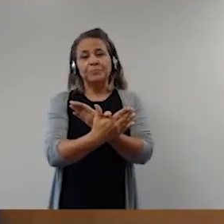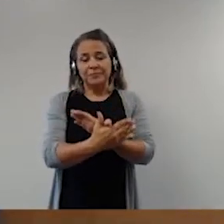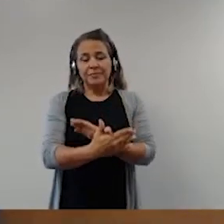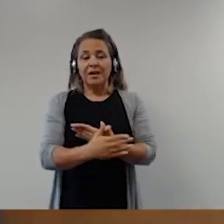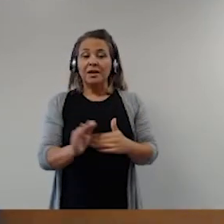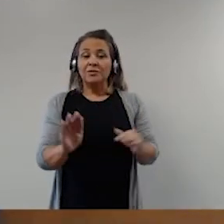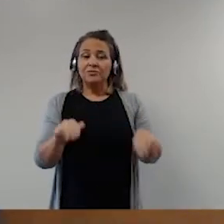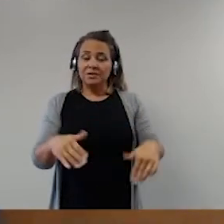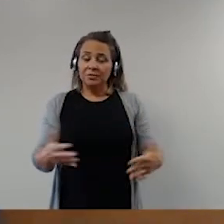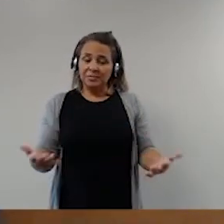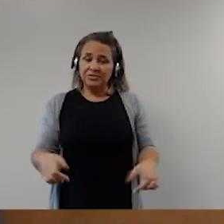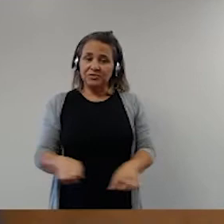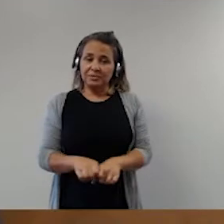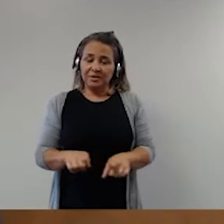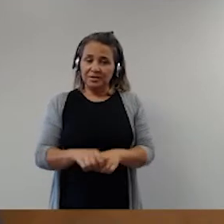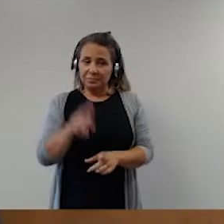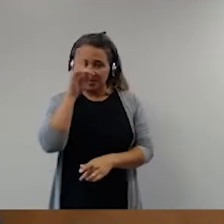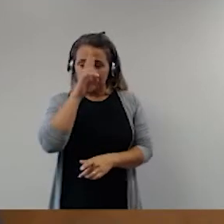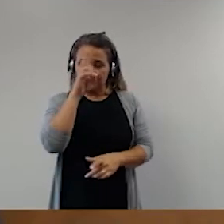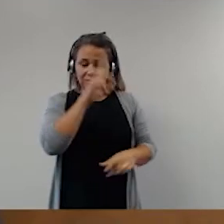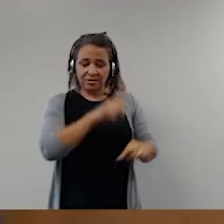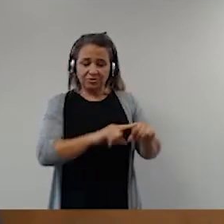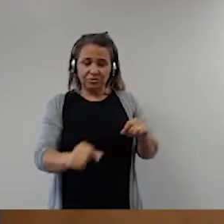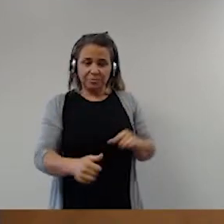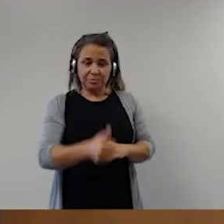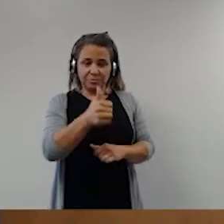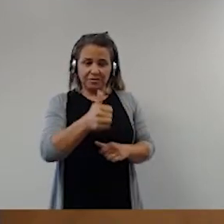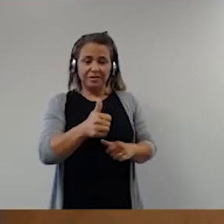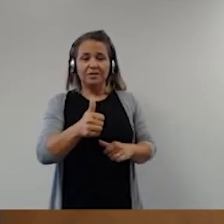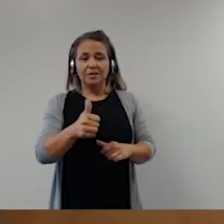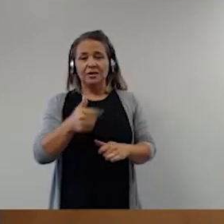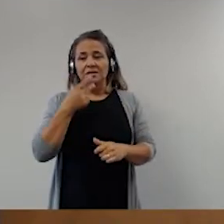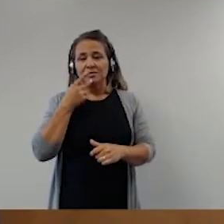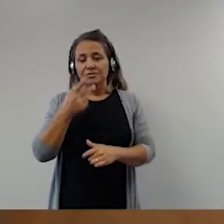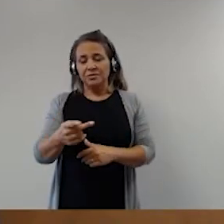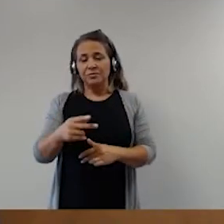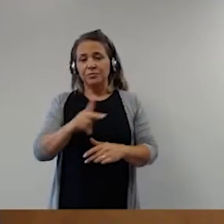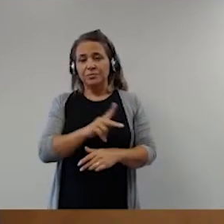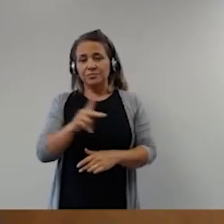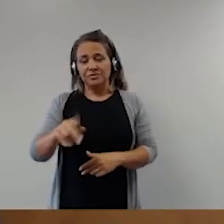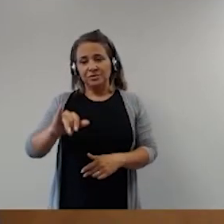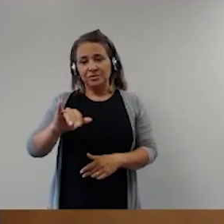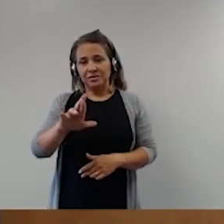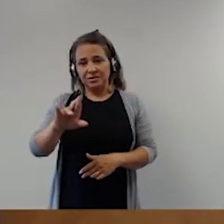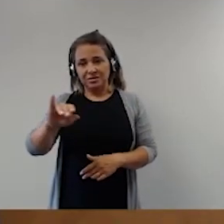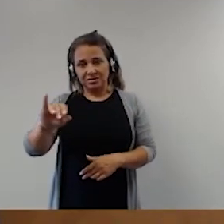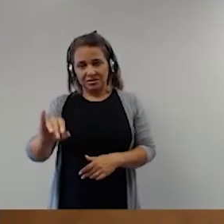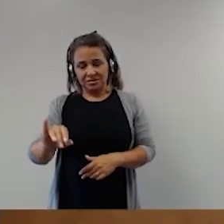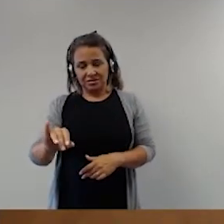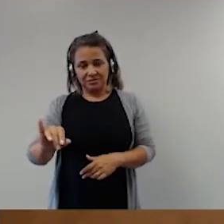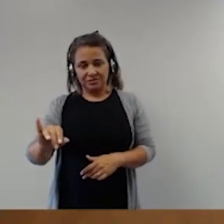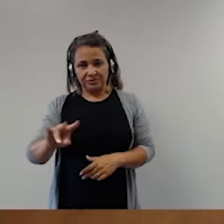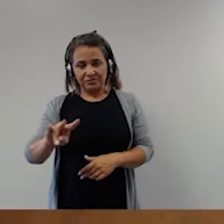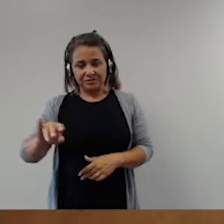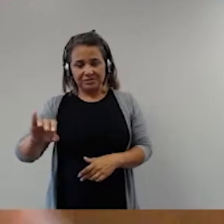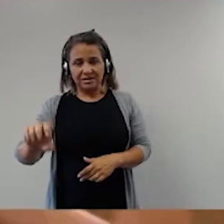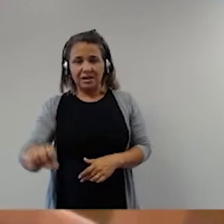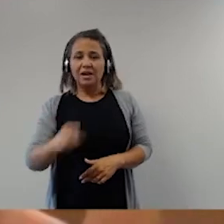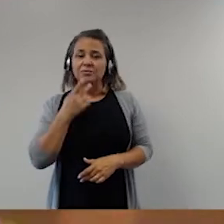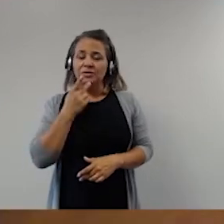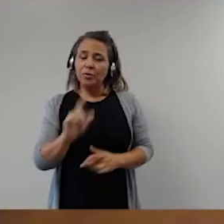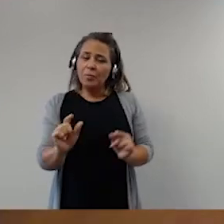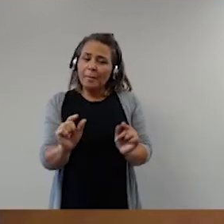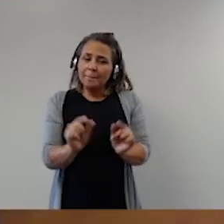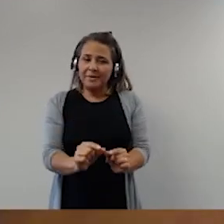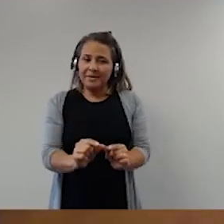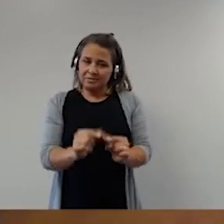lembro aqui o artigo primeiro mencionado pelo professor Ives, mencionou uma parte dele, mas talvez